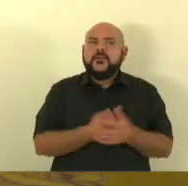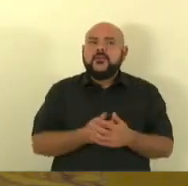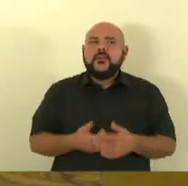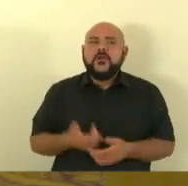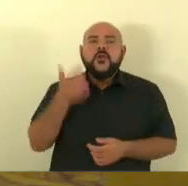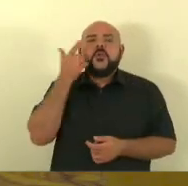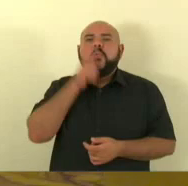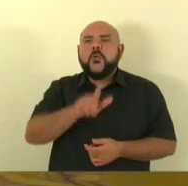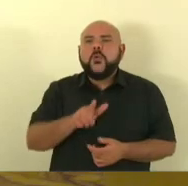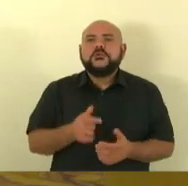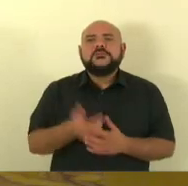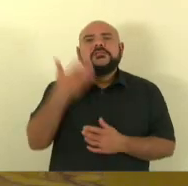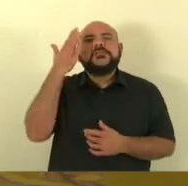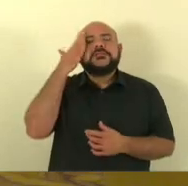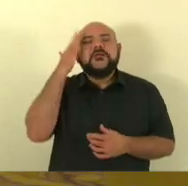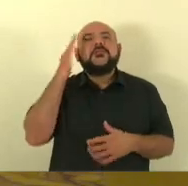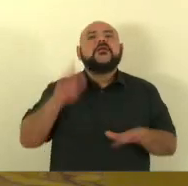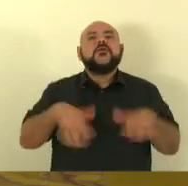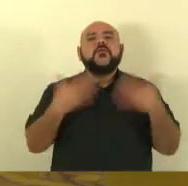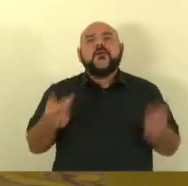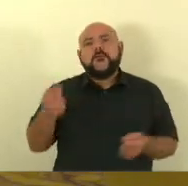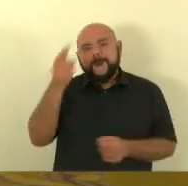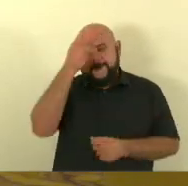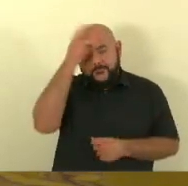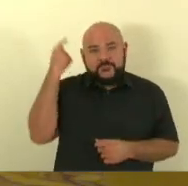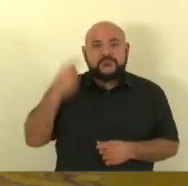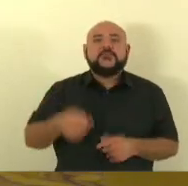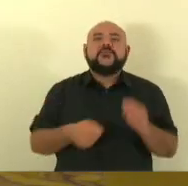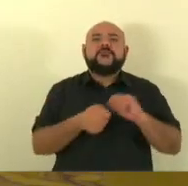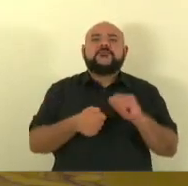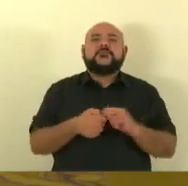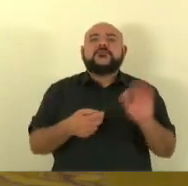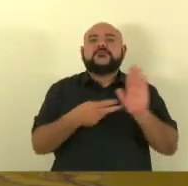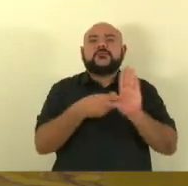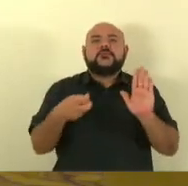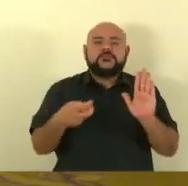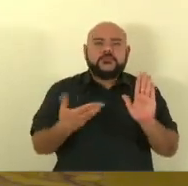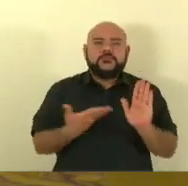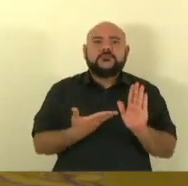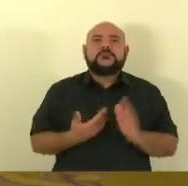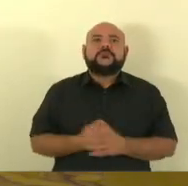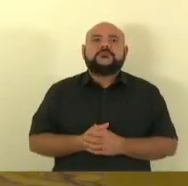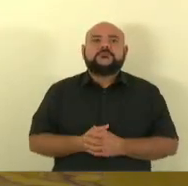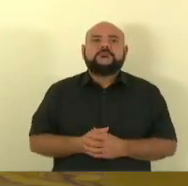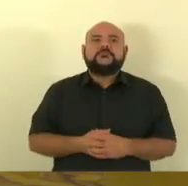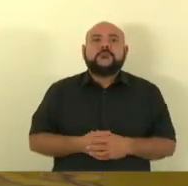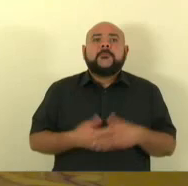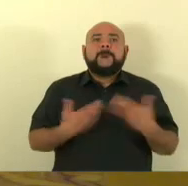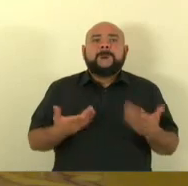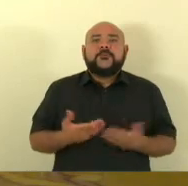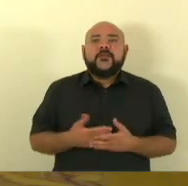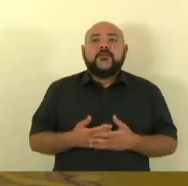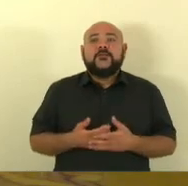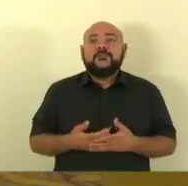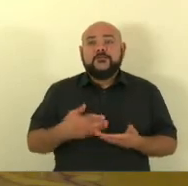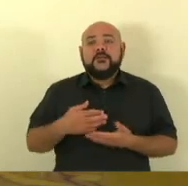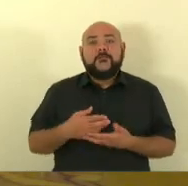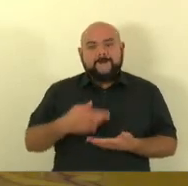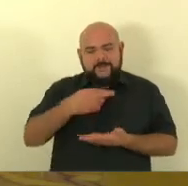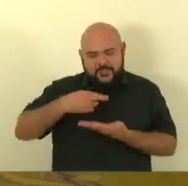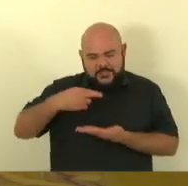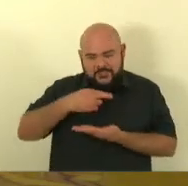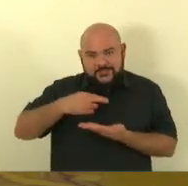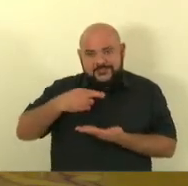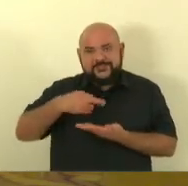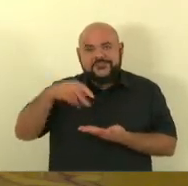delito de determinado crime que muitas vezes fica insolúvel por conta de uma perícia qualificada uma perícia